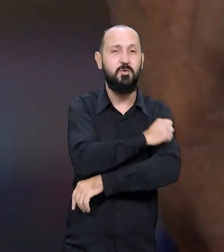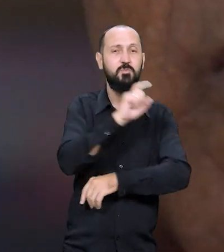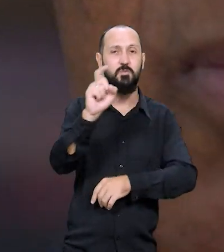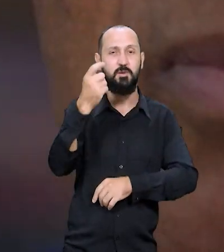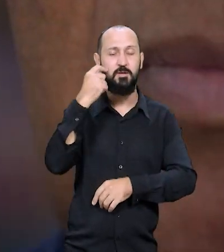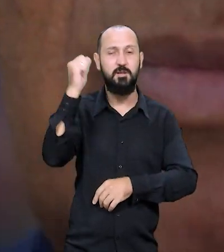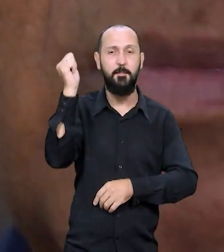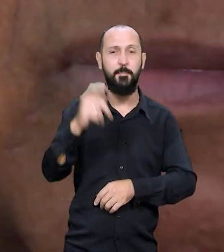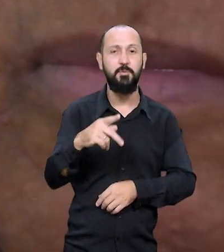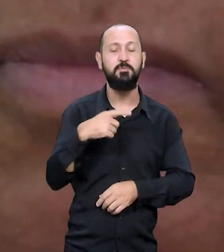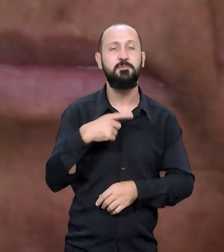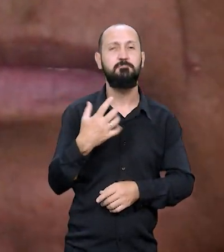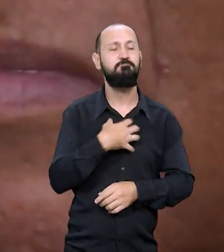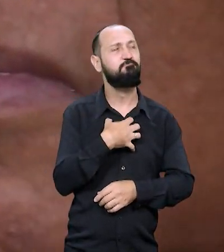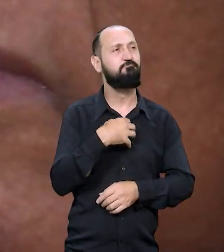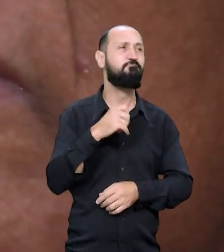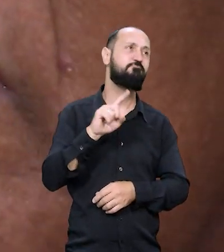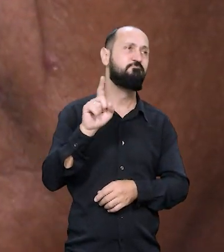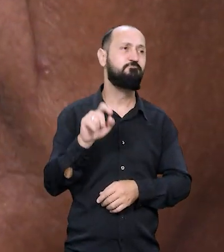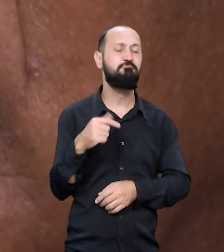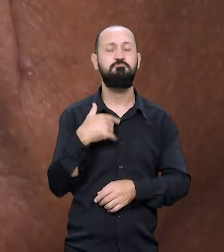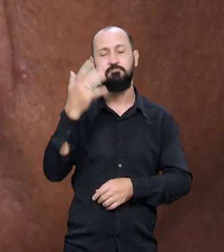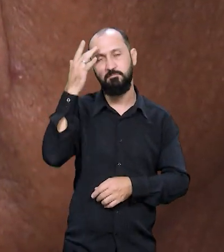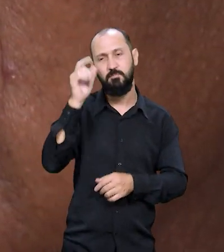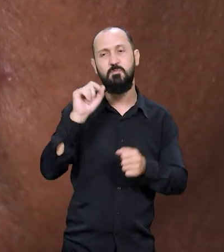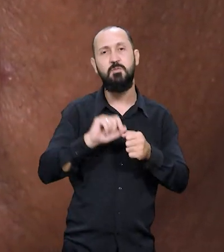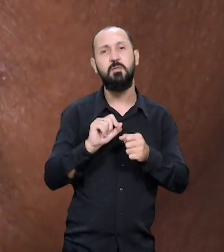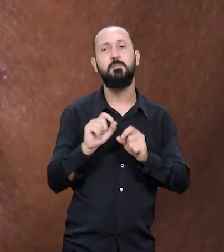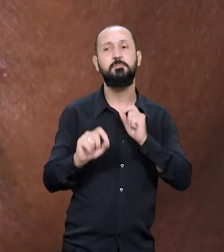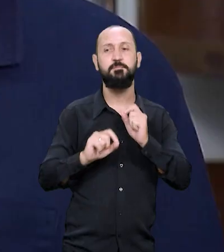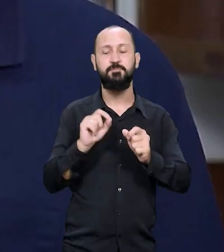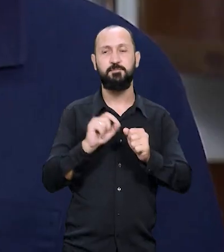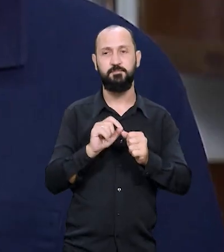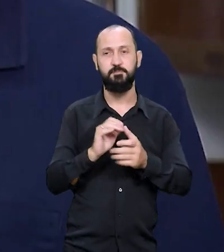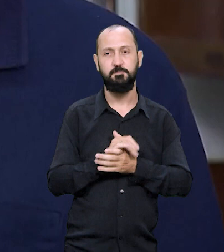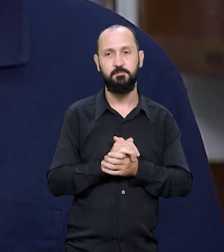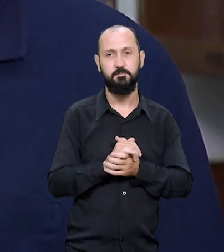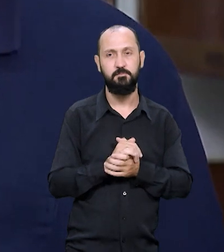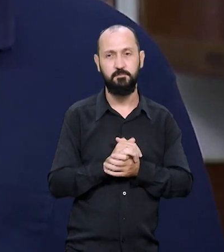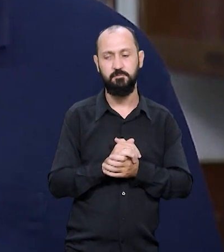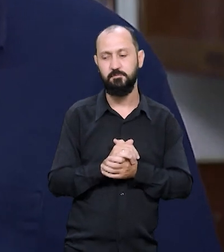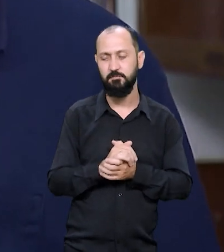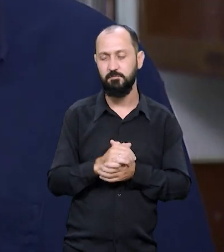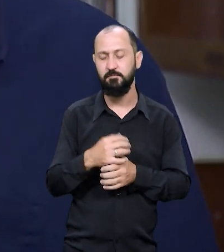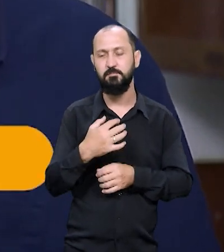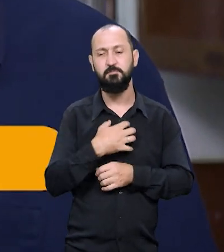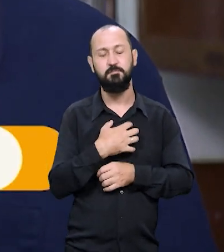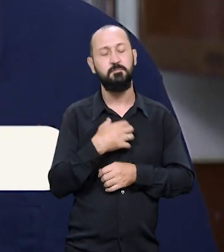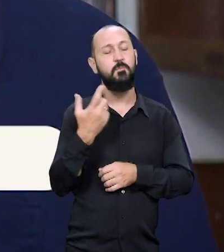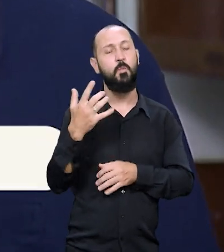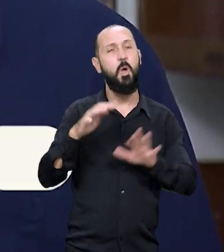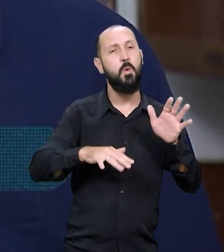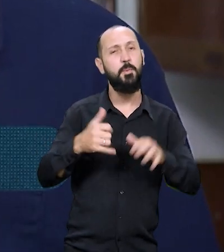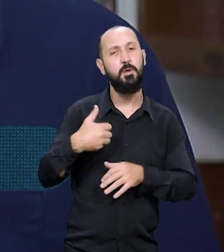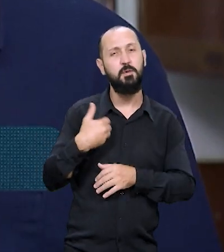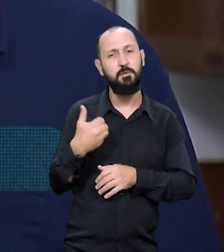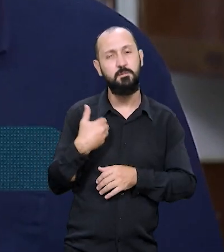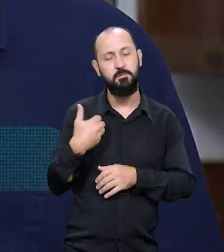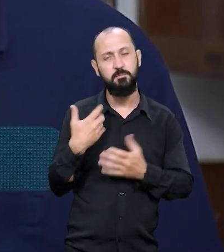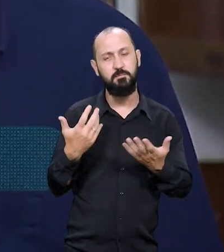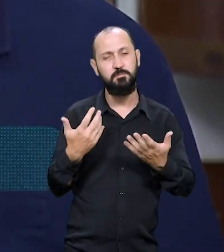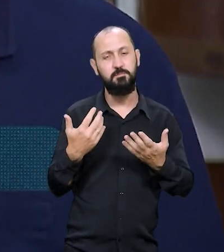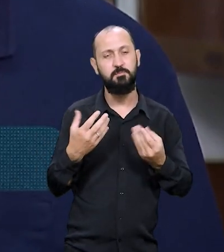aposentado, ficou meio perdido, sem saber para onde ir ou o que fazer. Quando você fica numa certa idade, todo mundo,